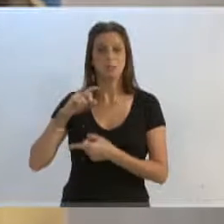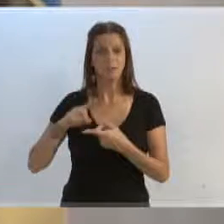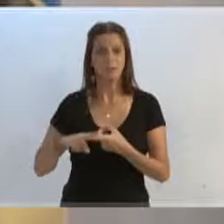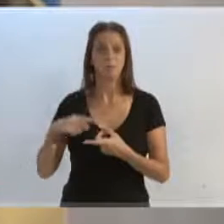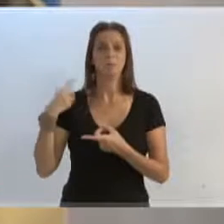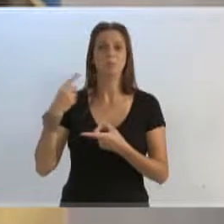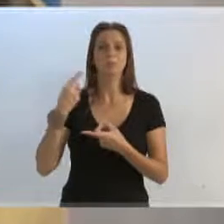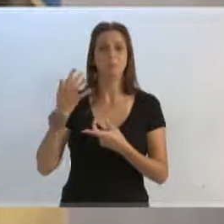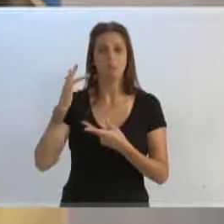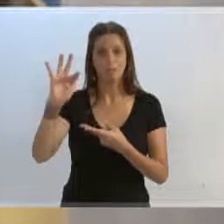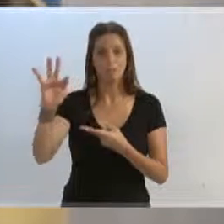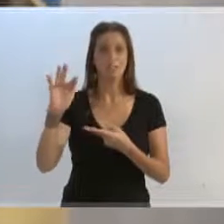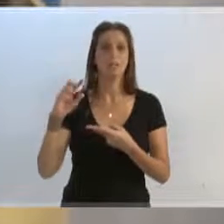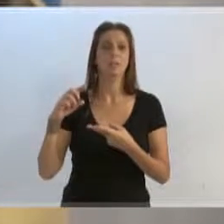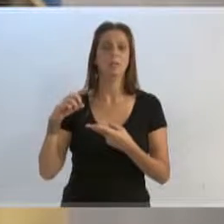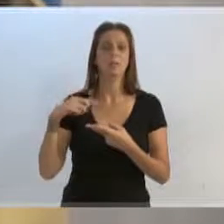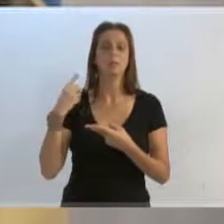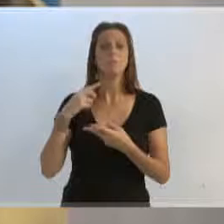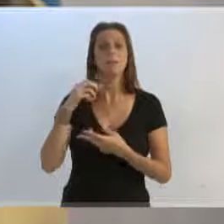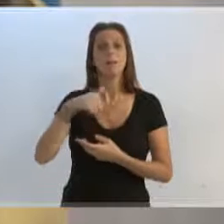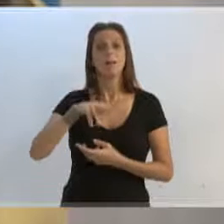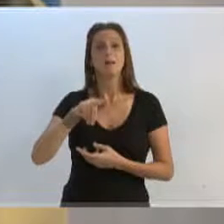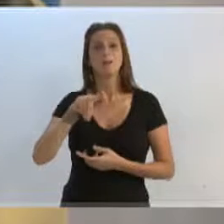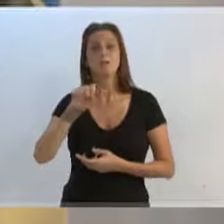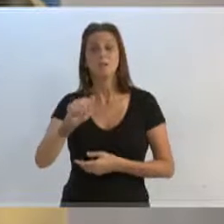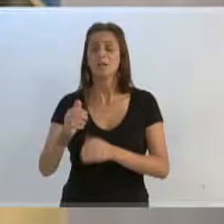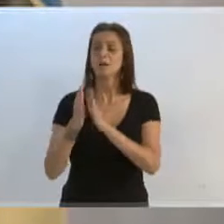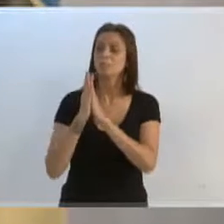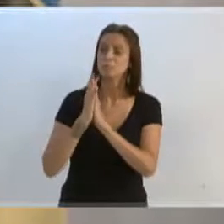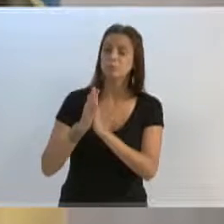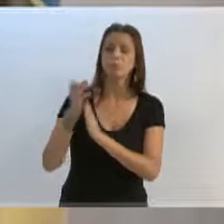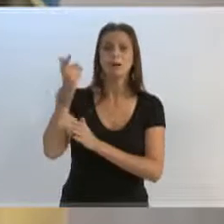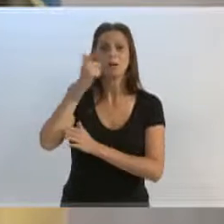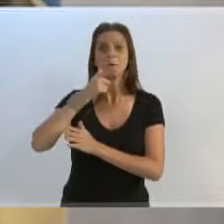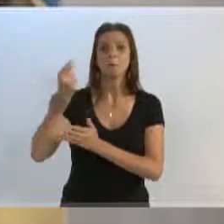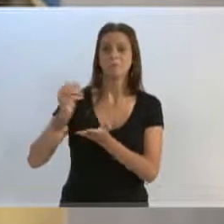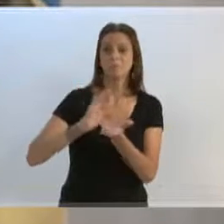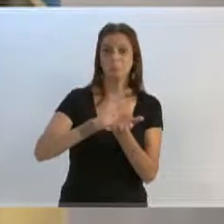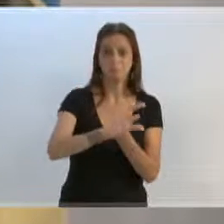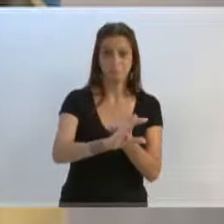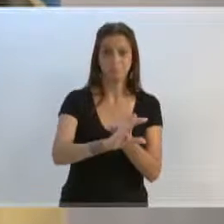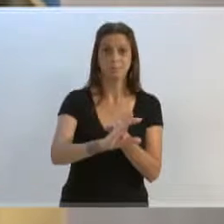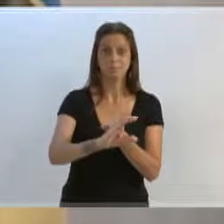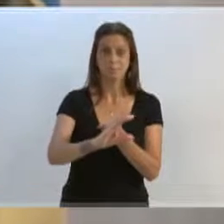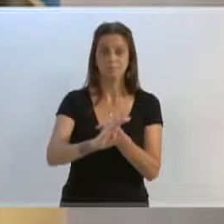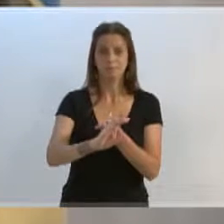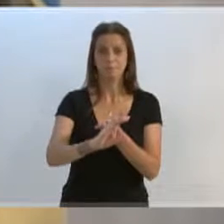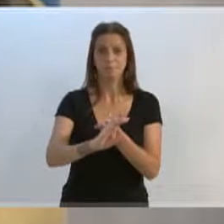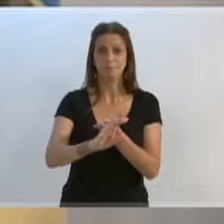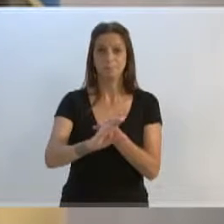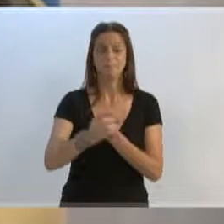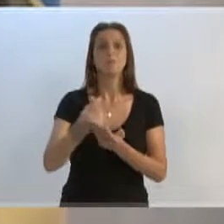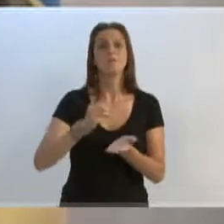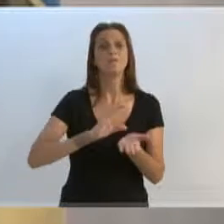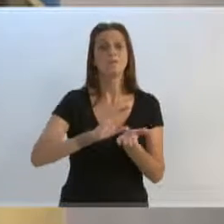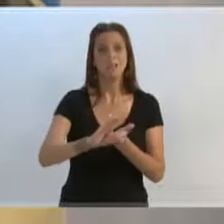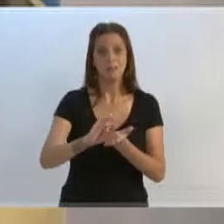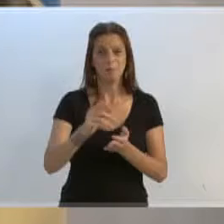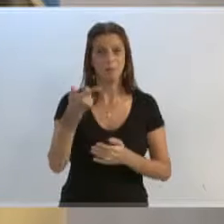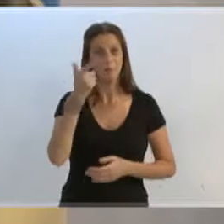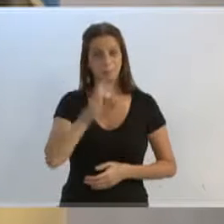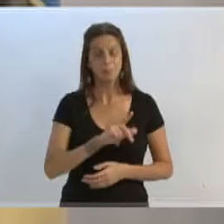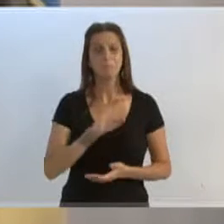federais, deputada Ângela, solicitando aí a possibilidade de um envio de subvenção de verba parlamentar, para que a gente